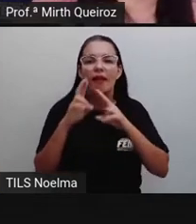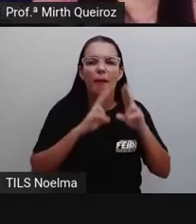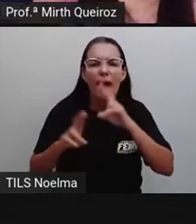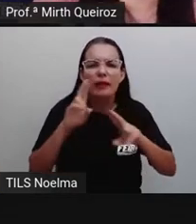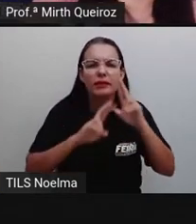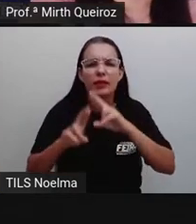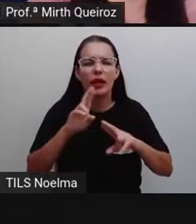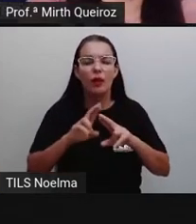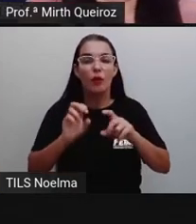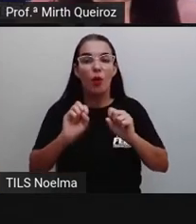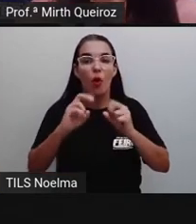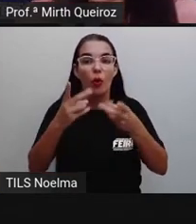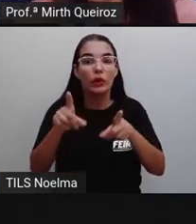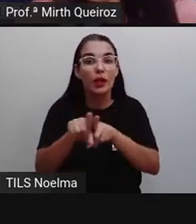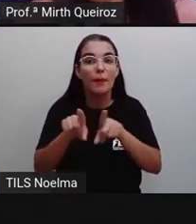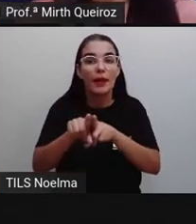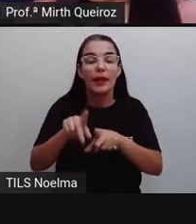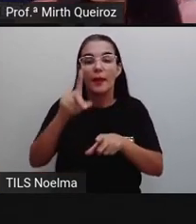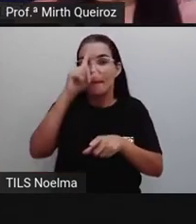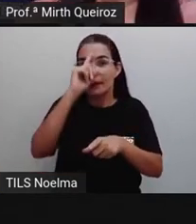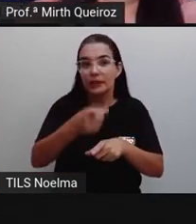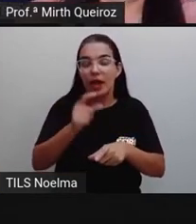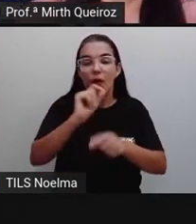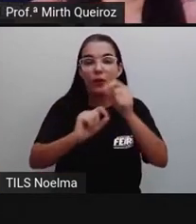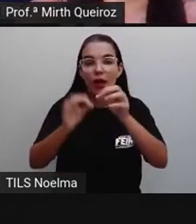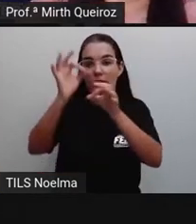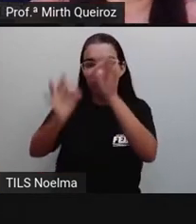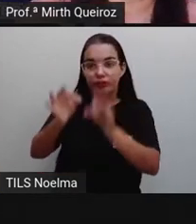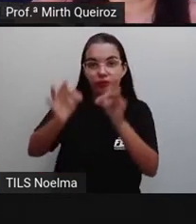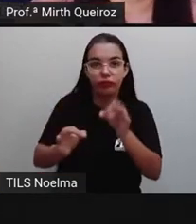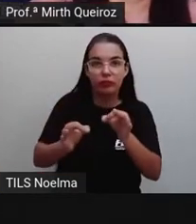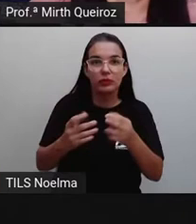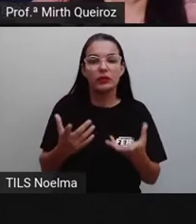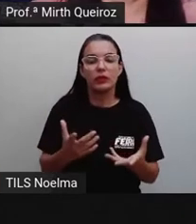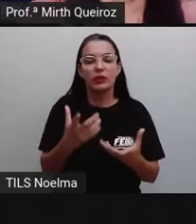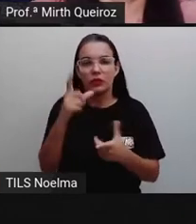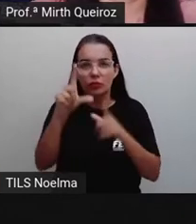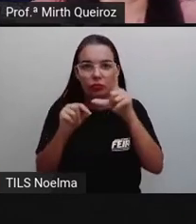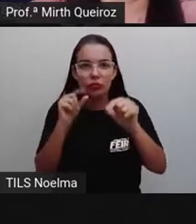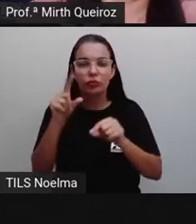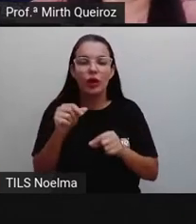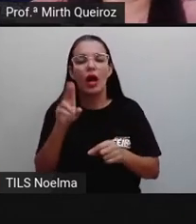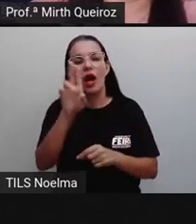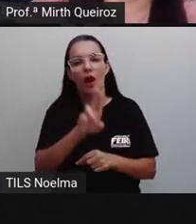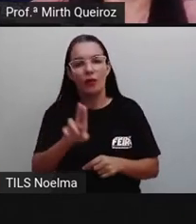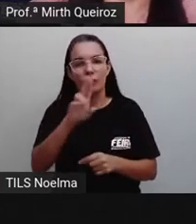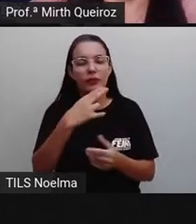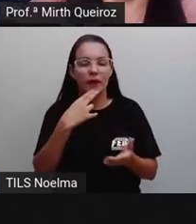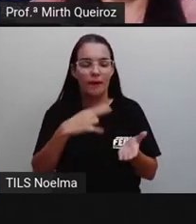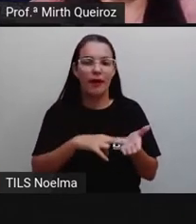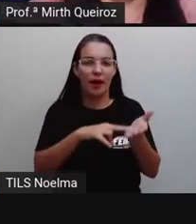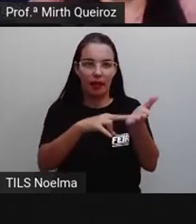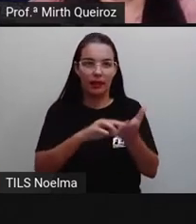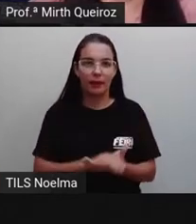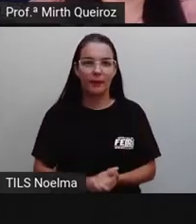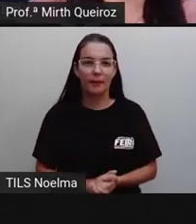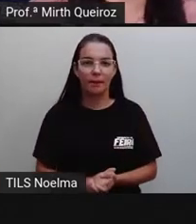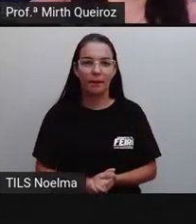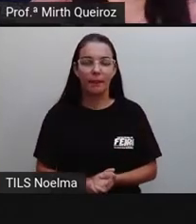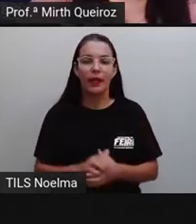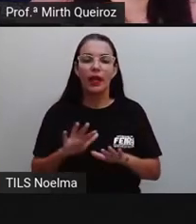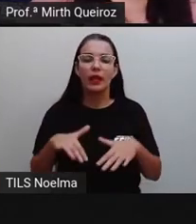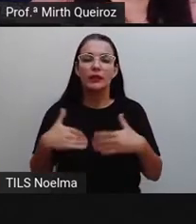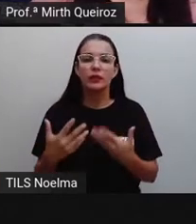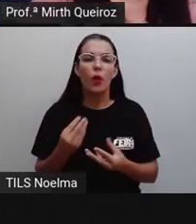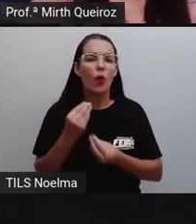quer oficializar alguma decisão, a gente utiliza uma carta, certo? E como é que